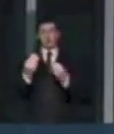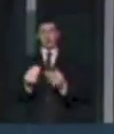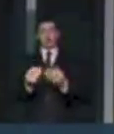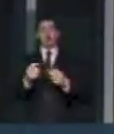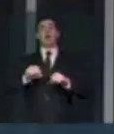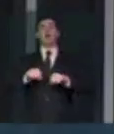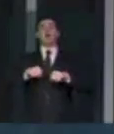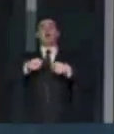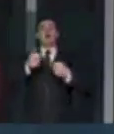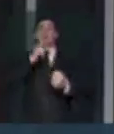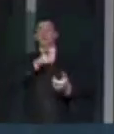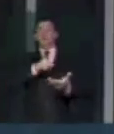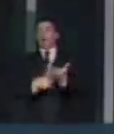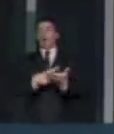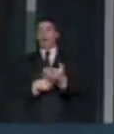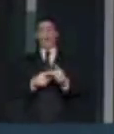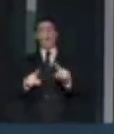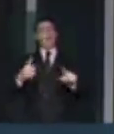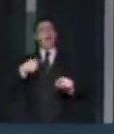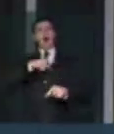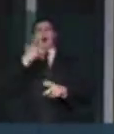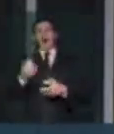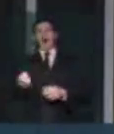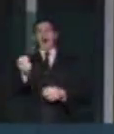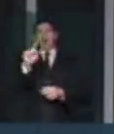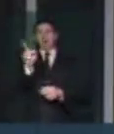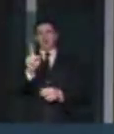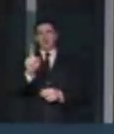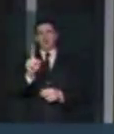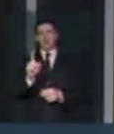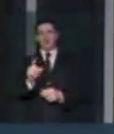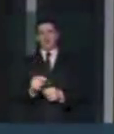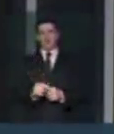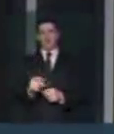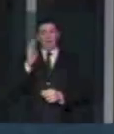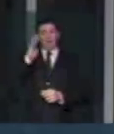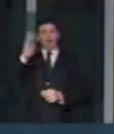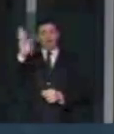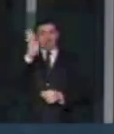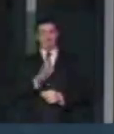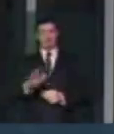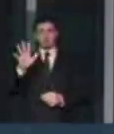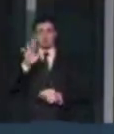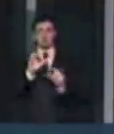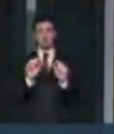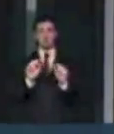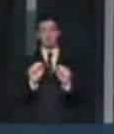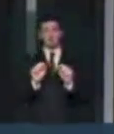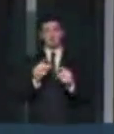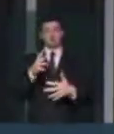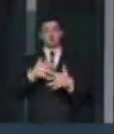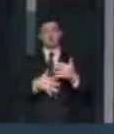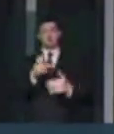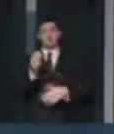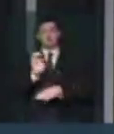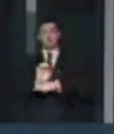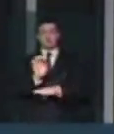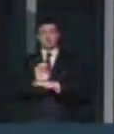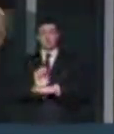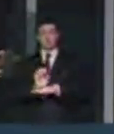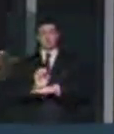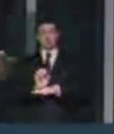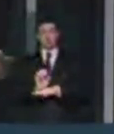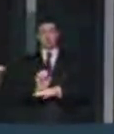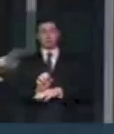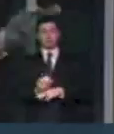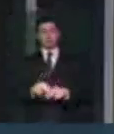busca do acordo, mas não podemos aceitar, com toda a visão nacional que tenhamos, que se lese os estados que, por uma